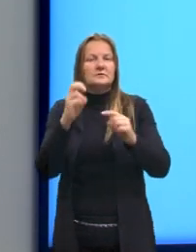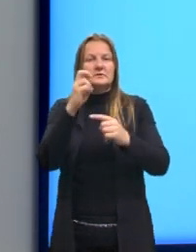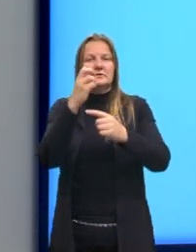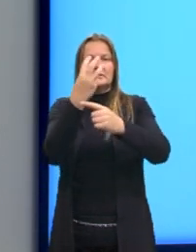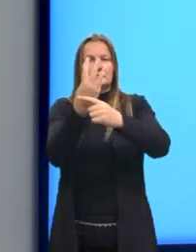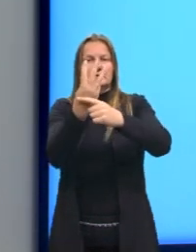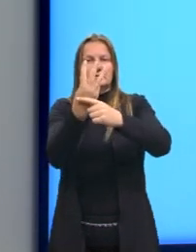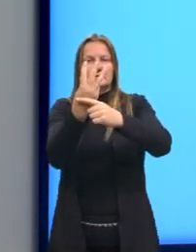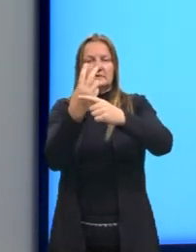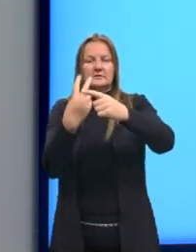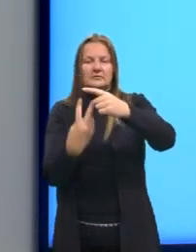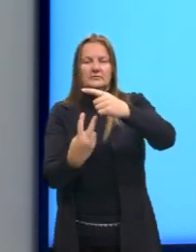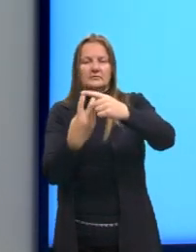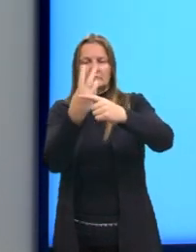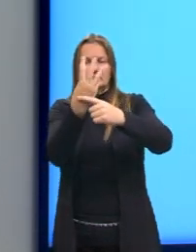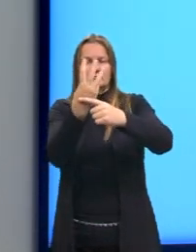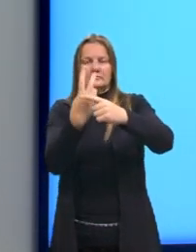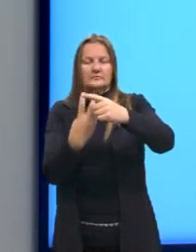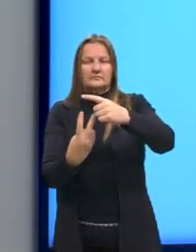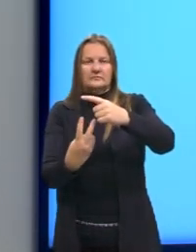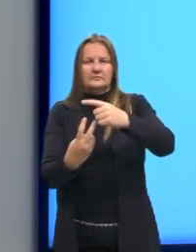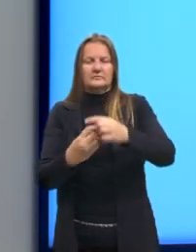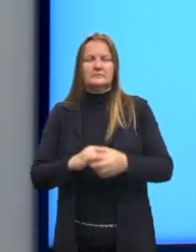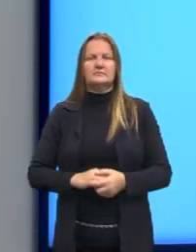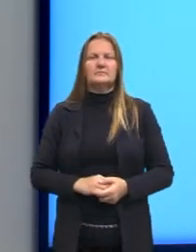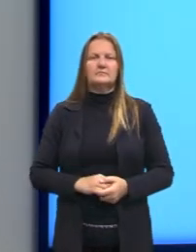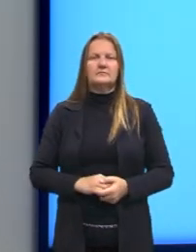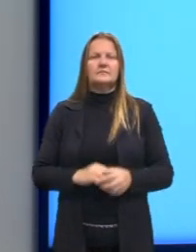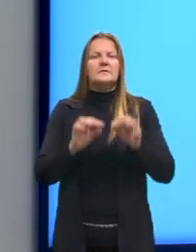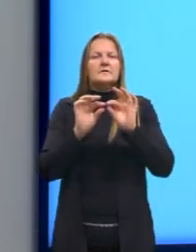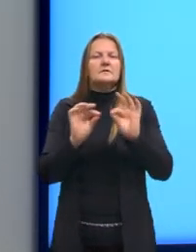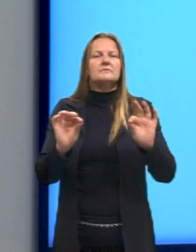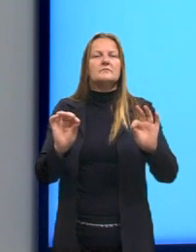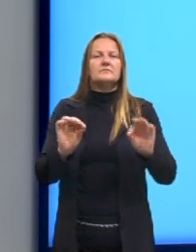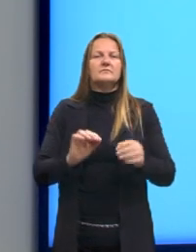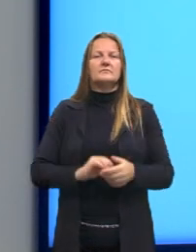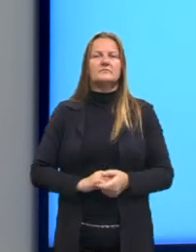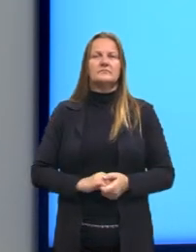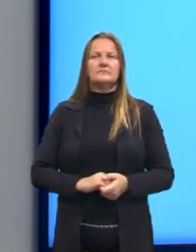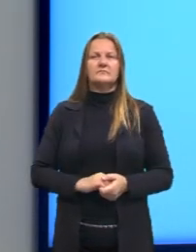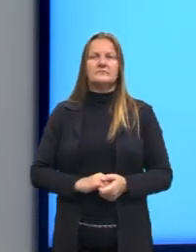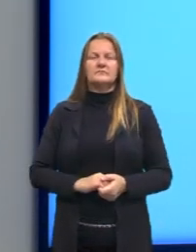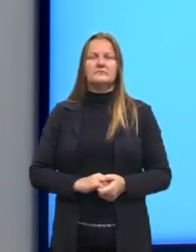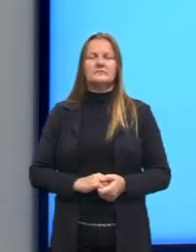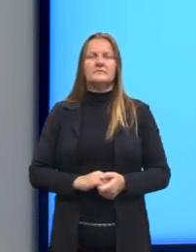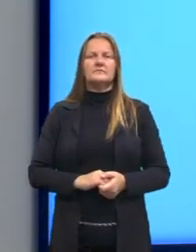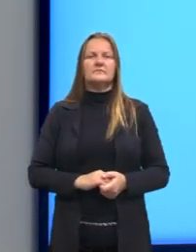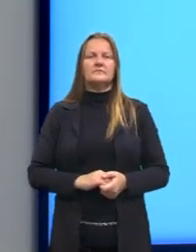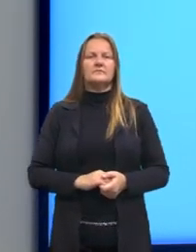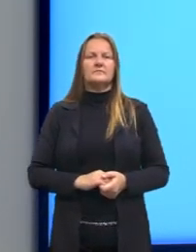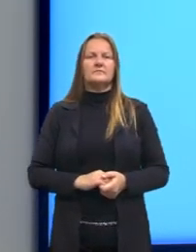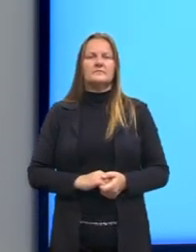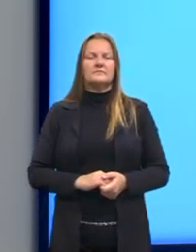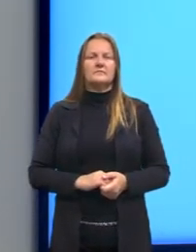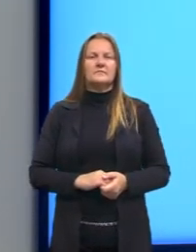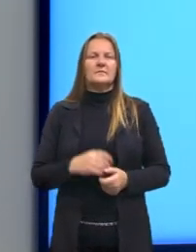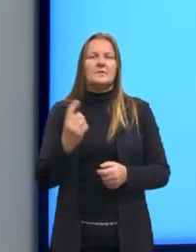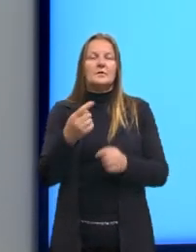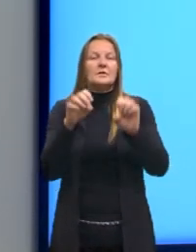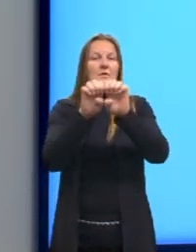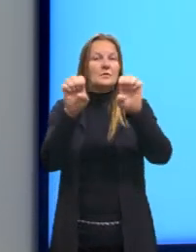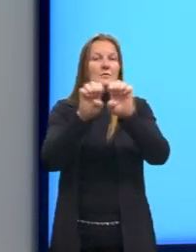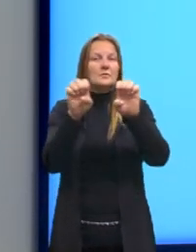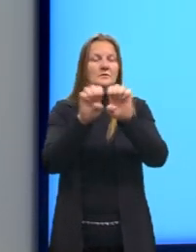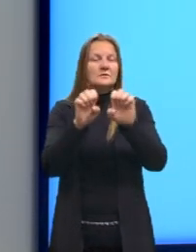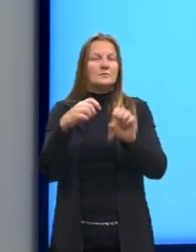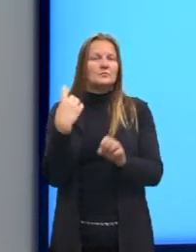Esse seria o resultado ali, né? Simplificadinho. Lá, então, na nossa equaçãozinha que